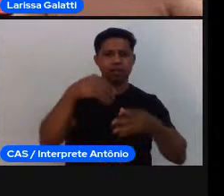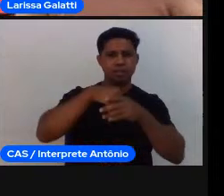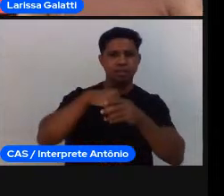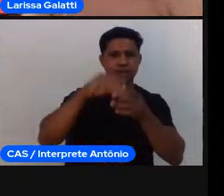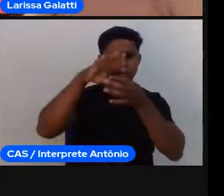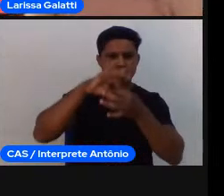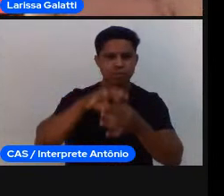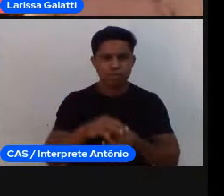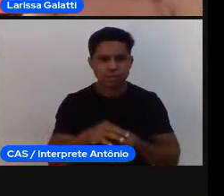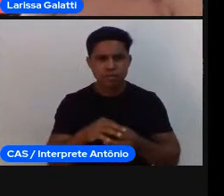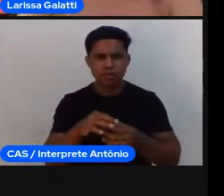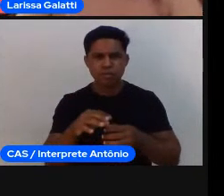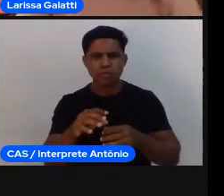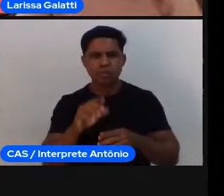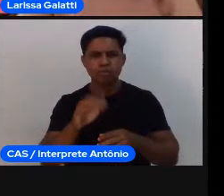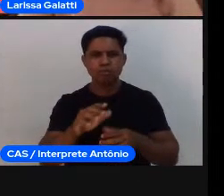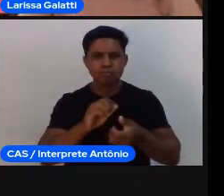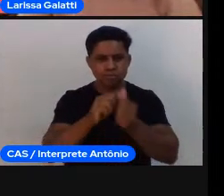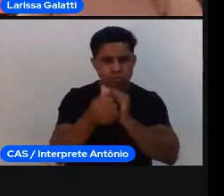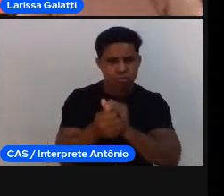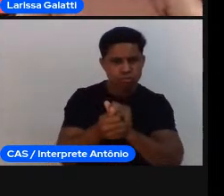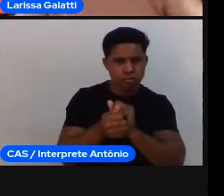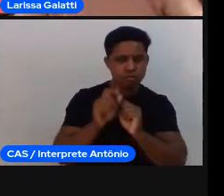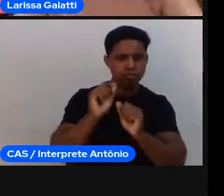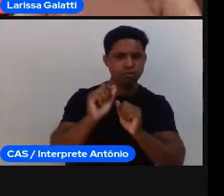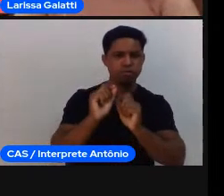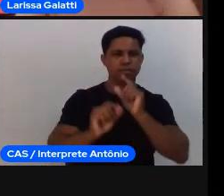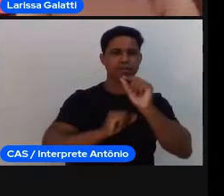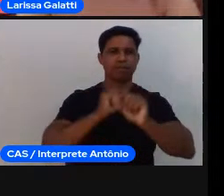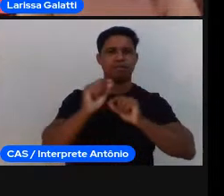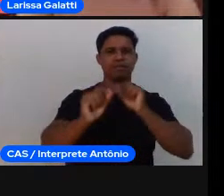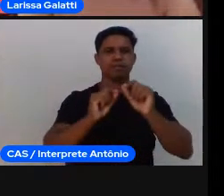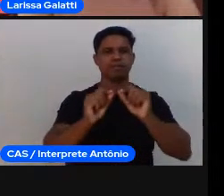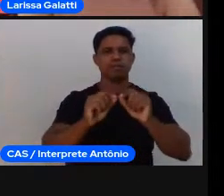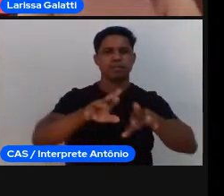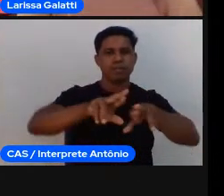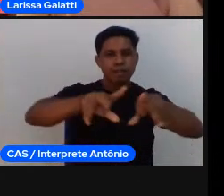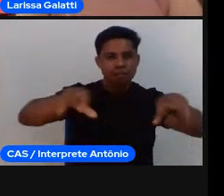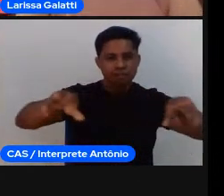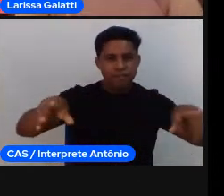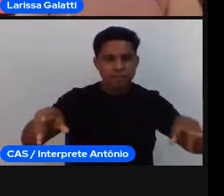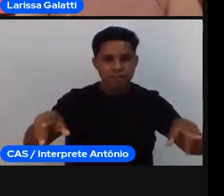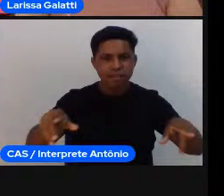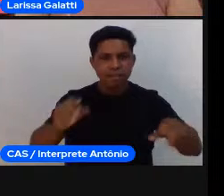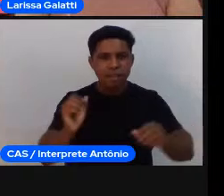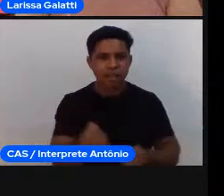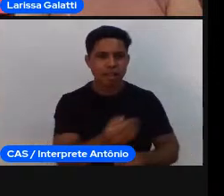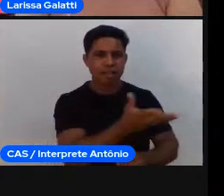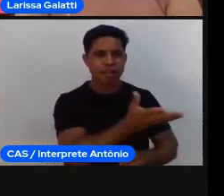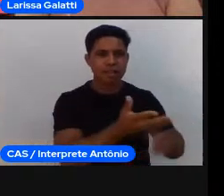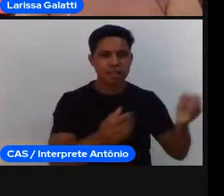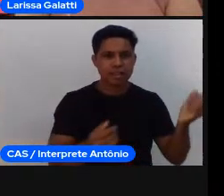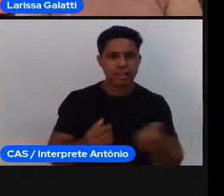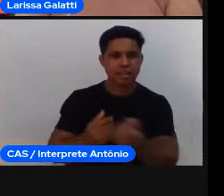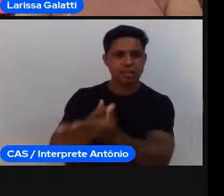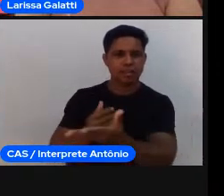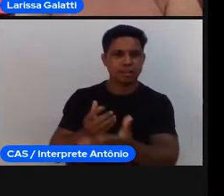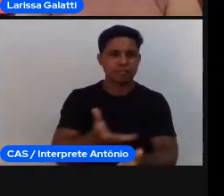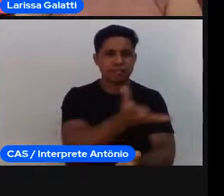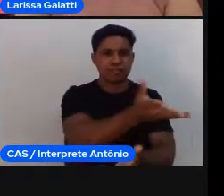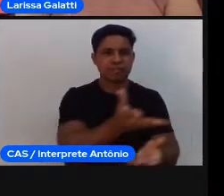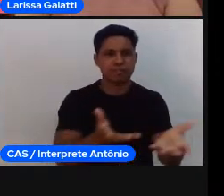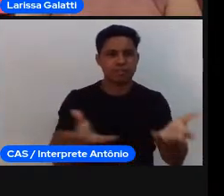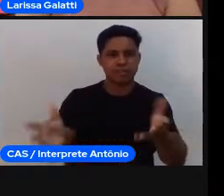princípio de dividir pra depois eu incluir opções de passe tá isso é o que a gente costuma pensar